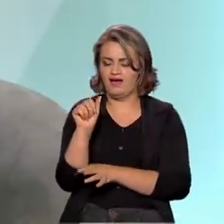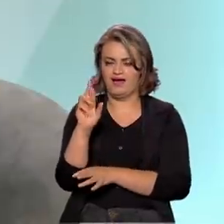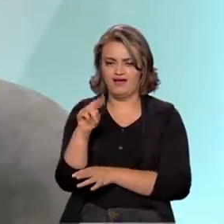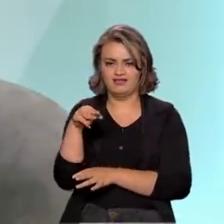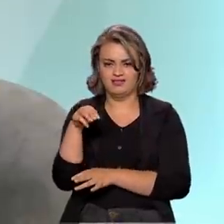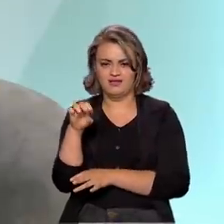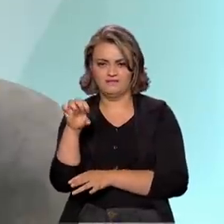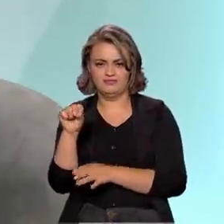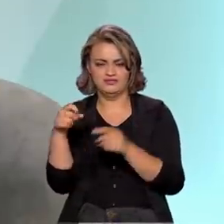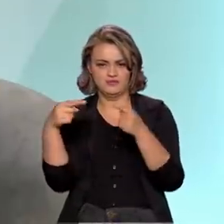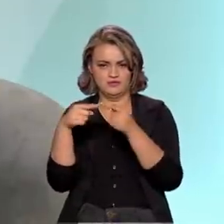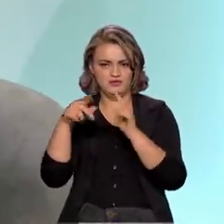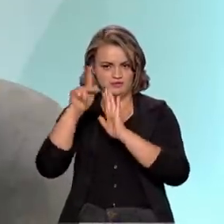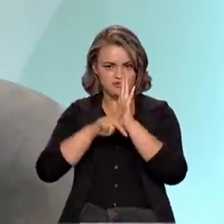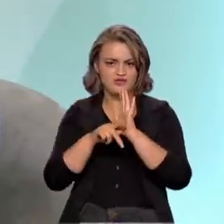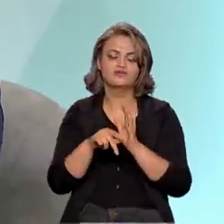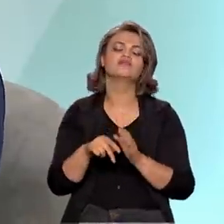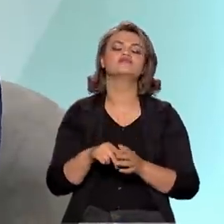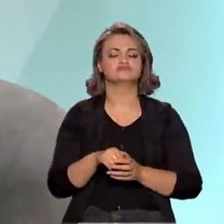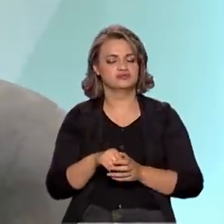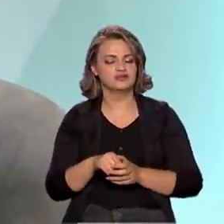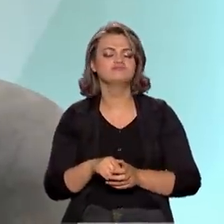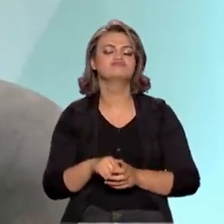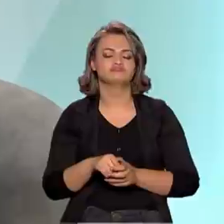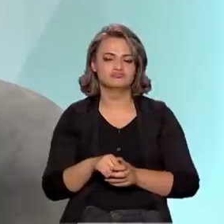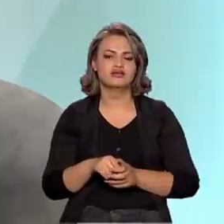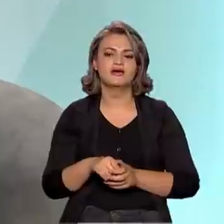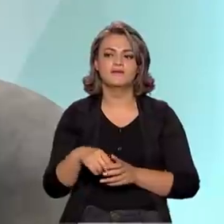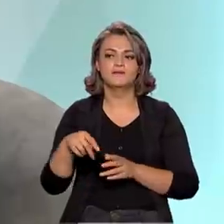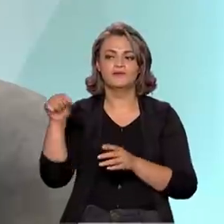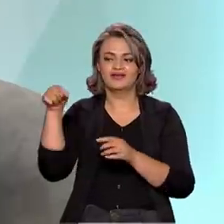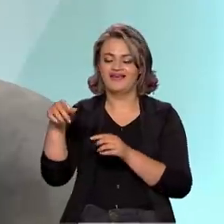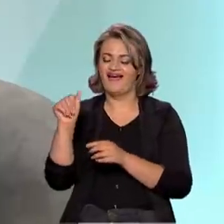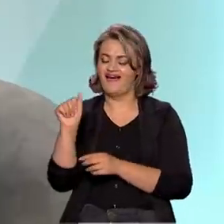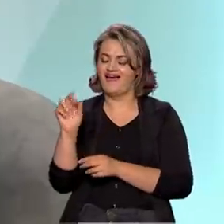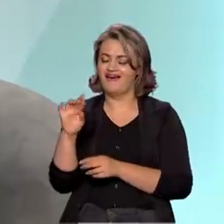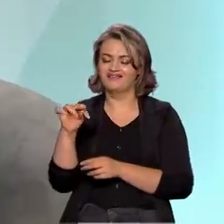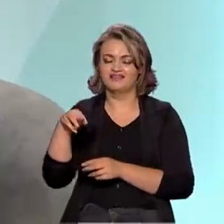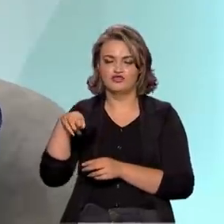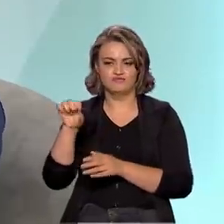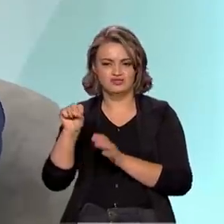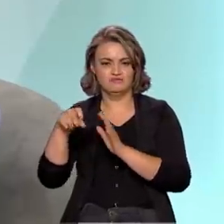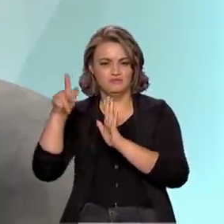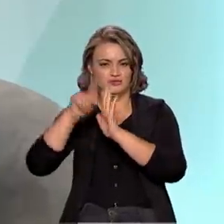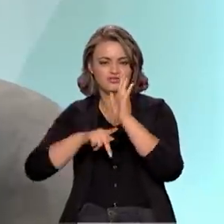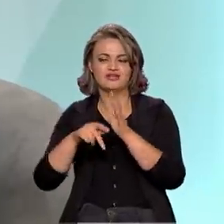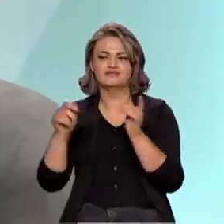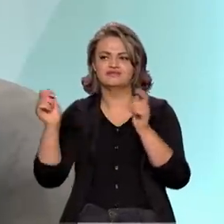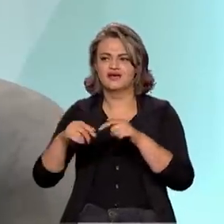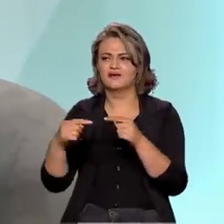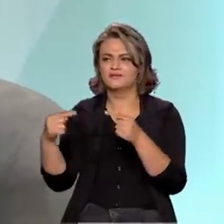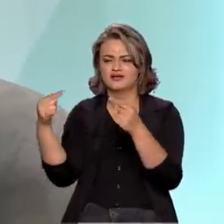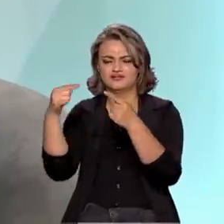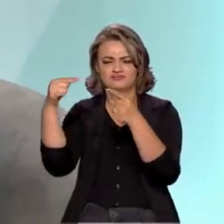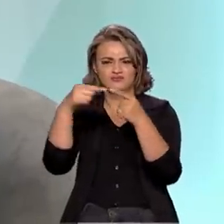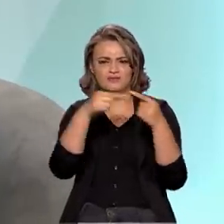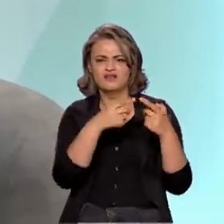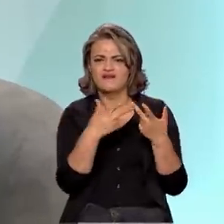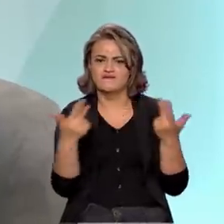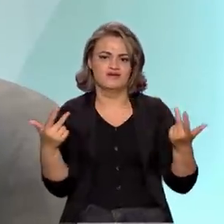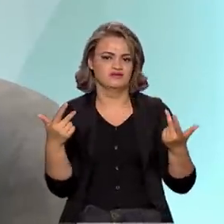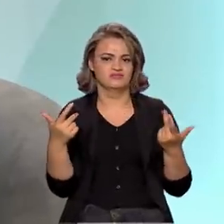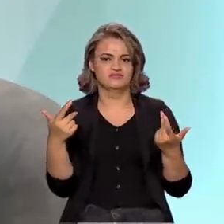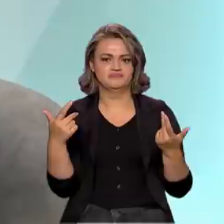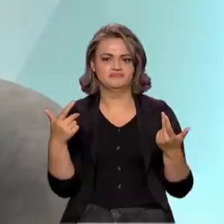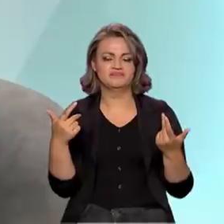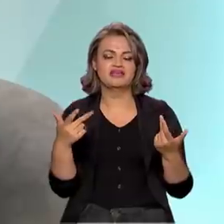contempla voos tripulados, não tripulados, e tripulados. Nessa parte também tem uma aplicação muito interessante, que vai ser